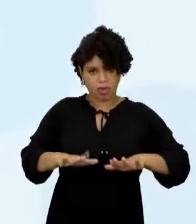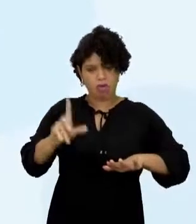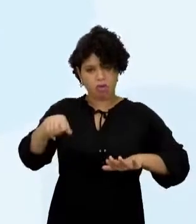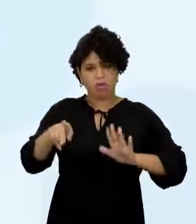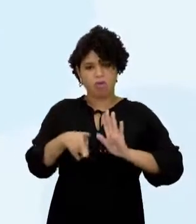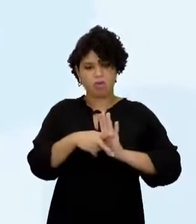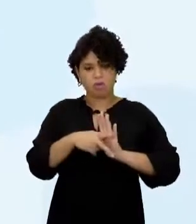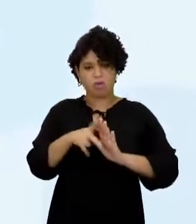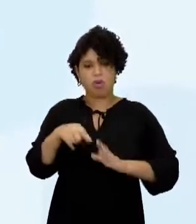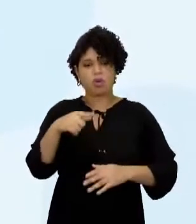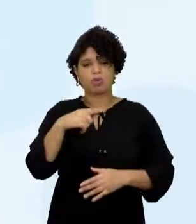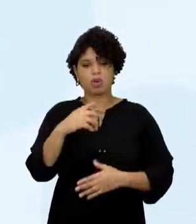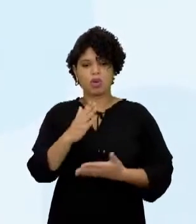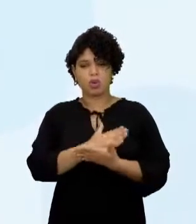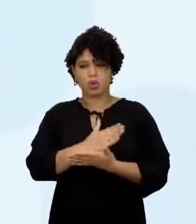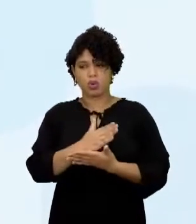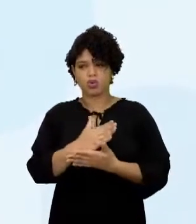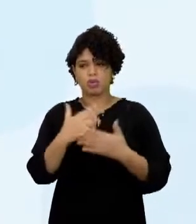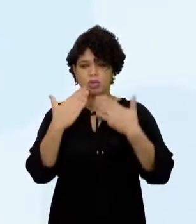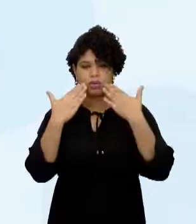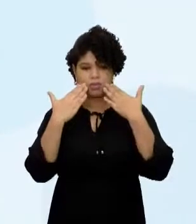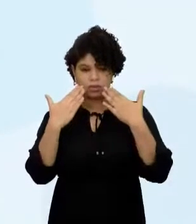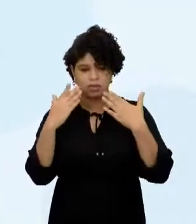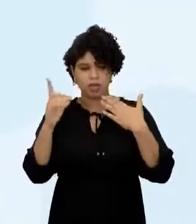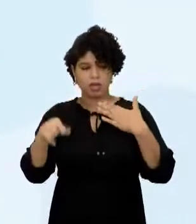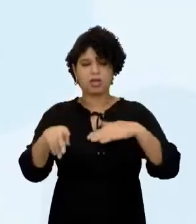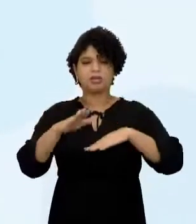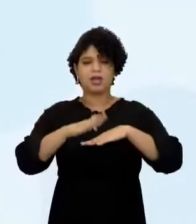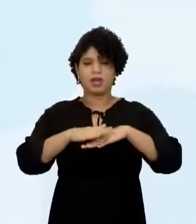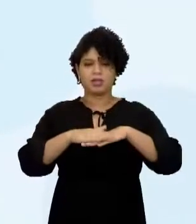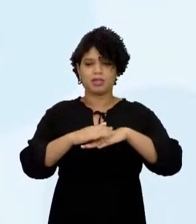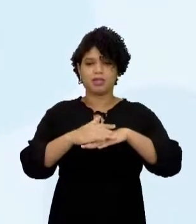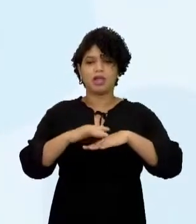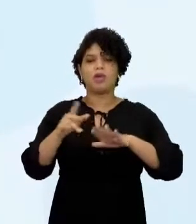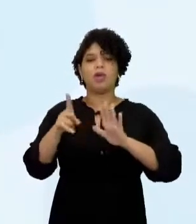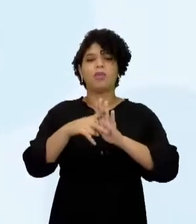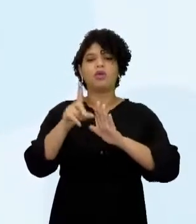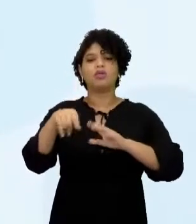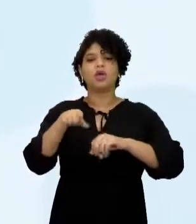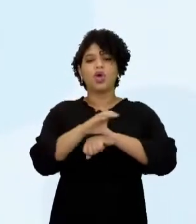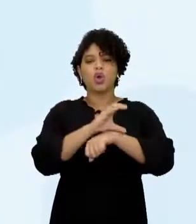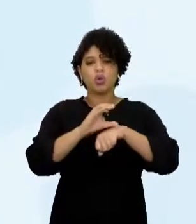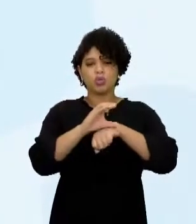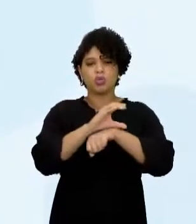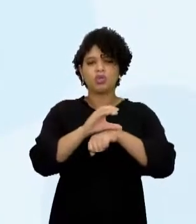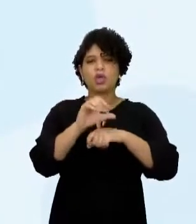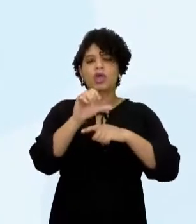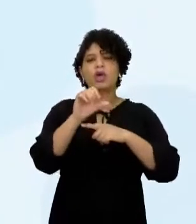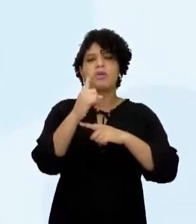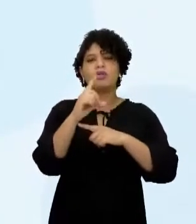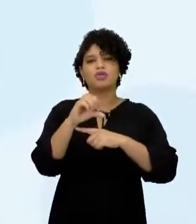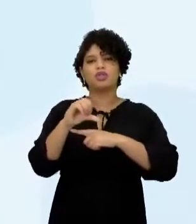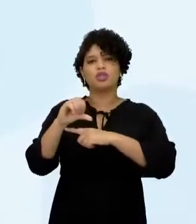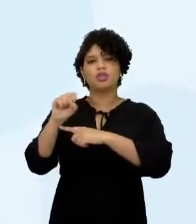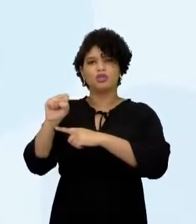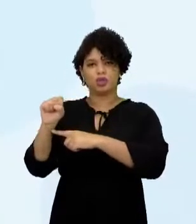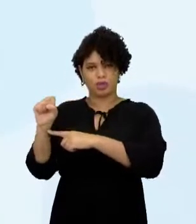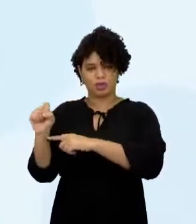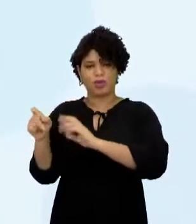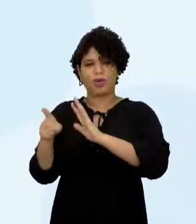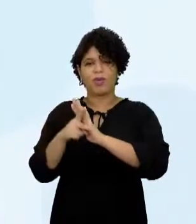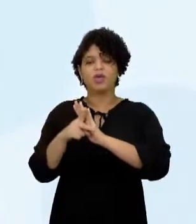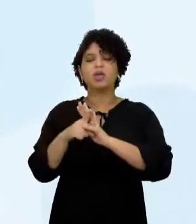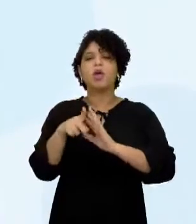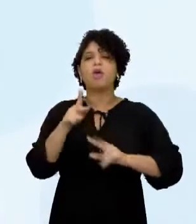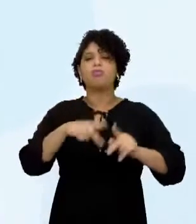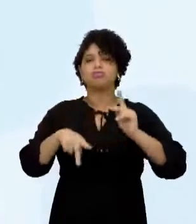as terras indígenas Que tratam o artigo 231 Da Constituição de 88 Direito originário dos povos